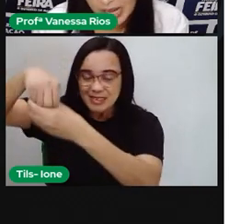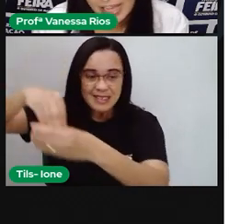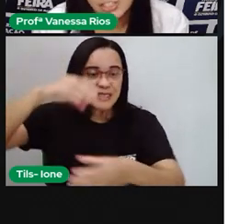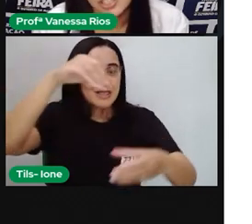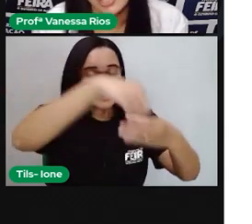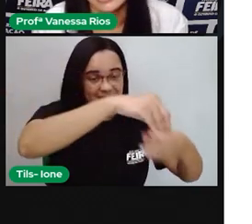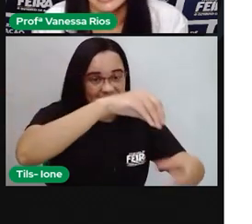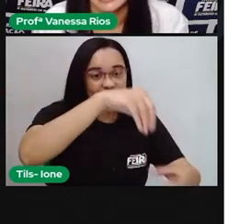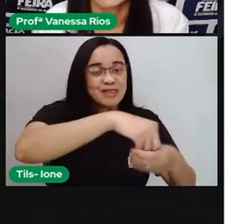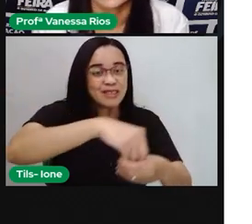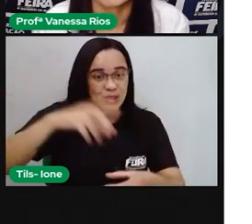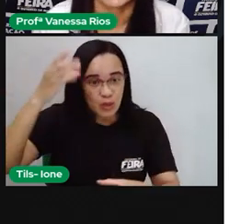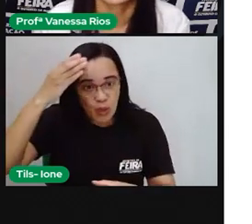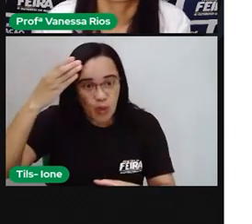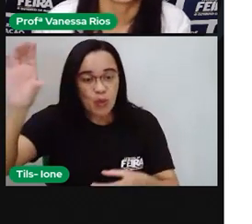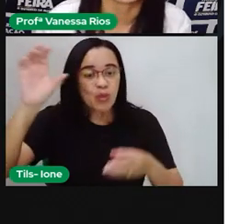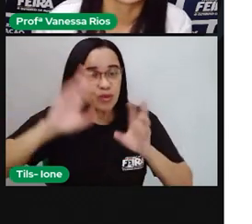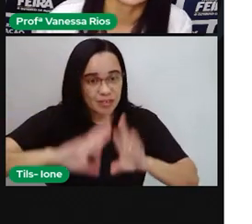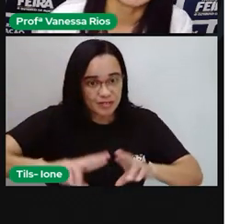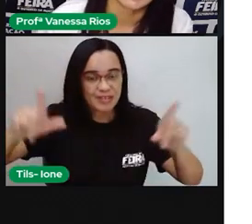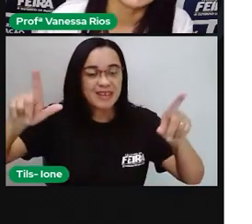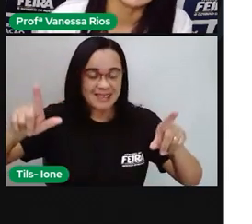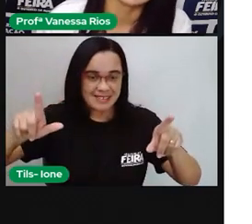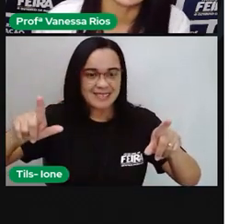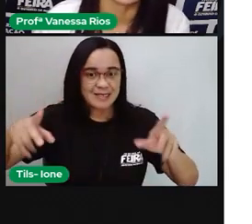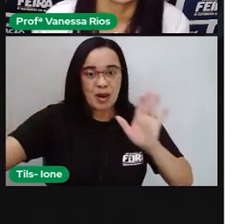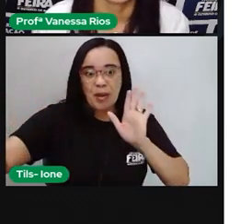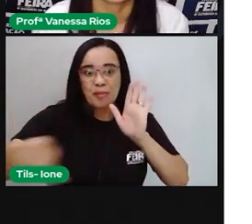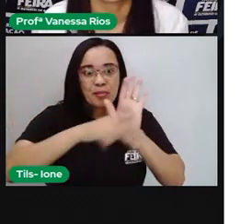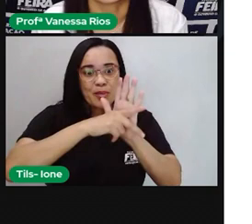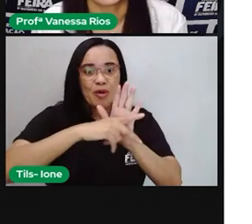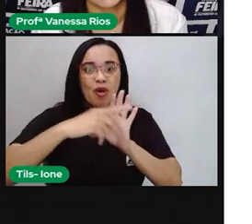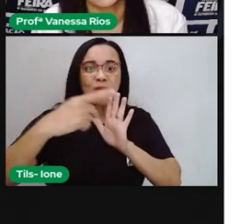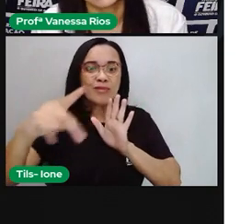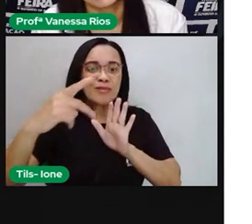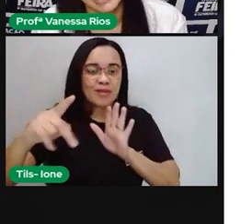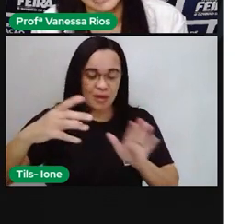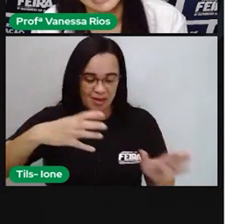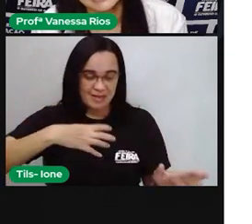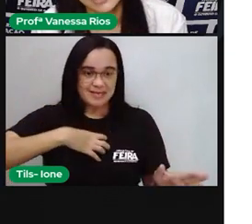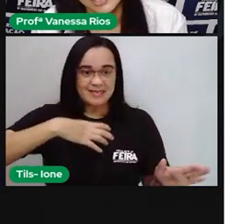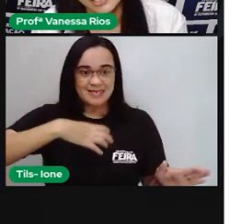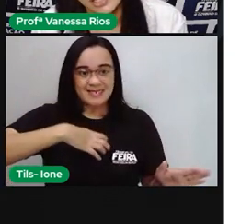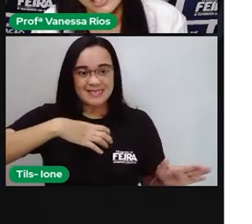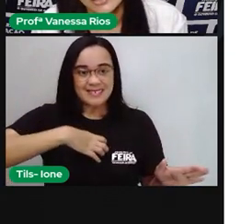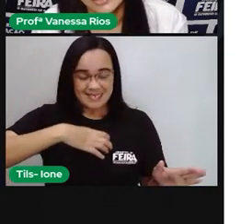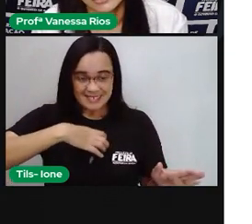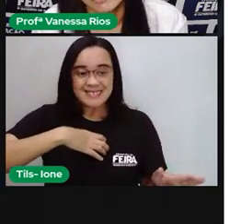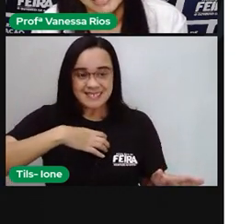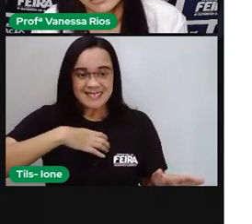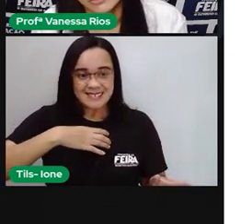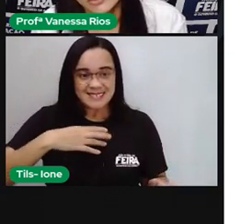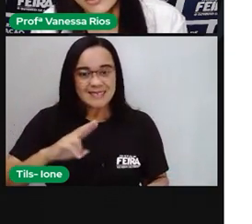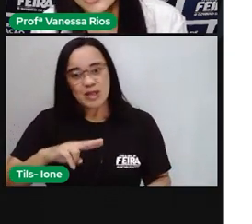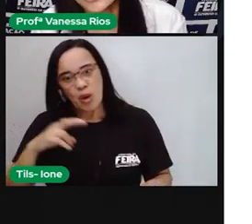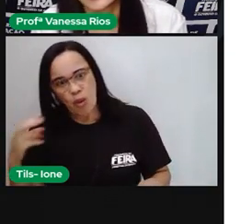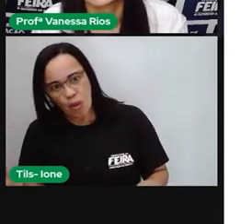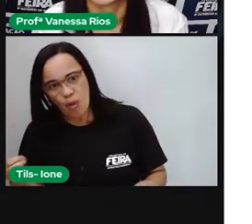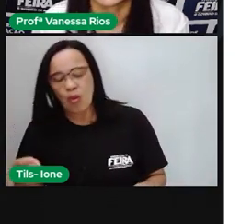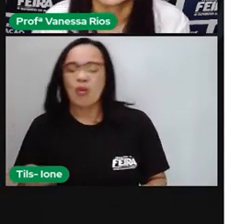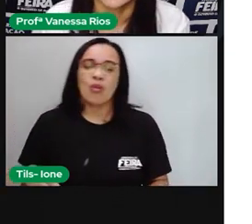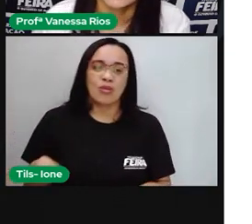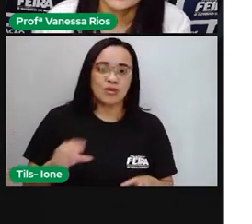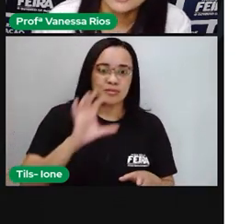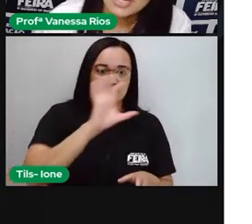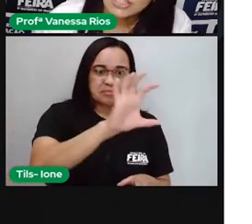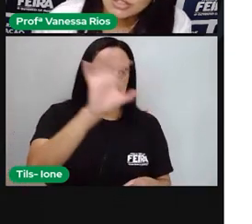culturais, né? Algo que é particular só da Bahia, ou então que é particular lá só do Mato Grosso, ou